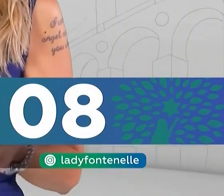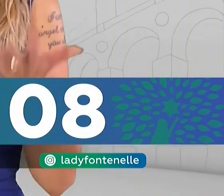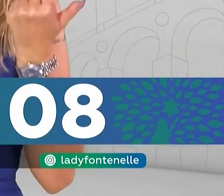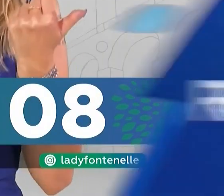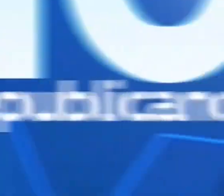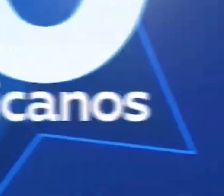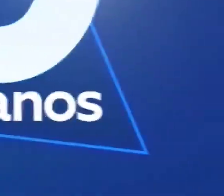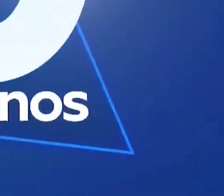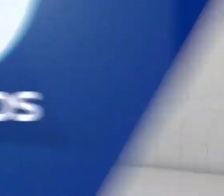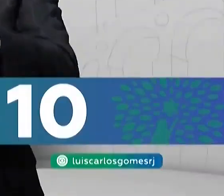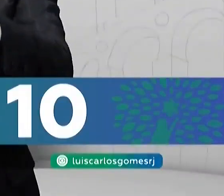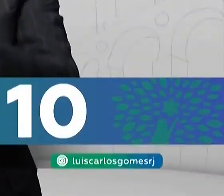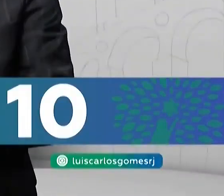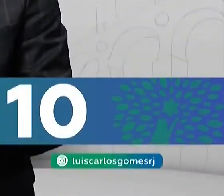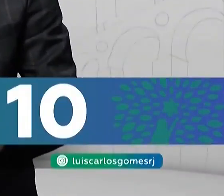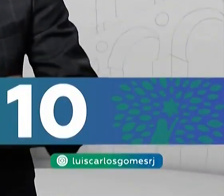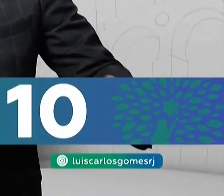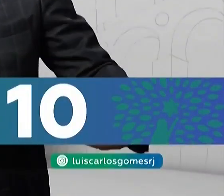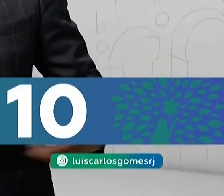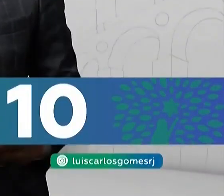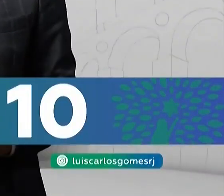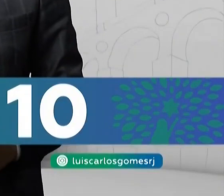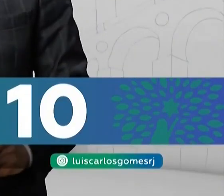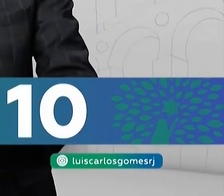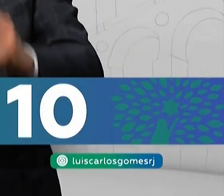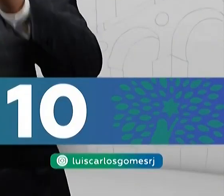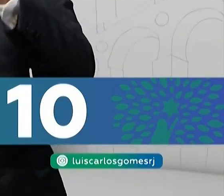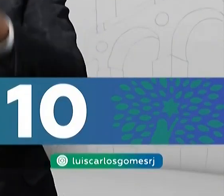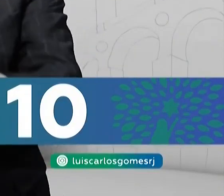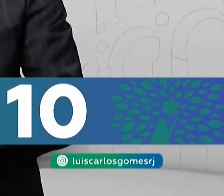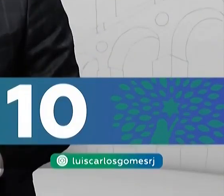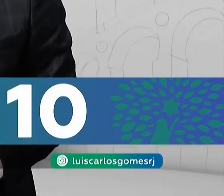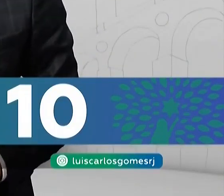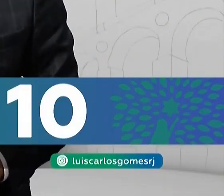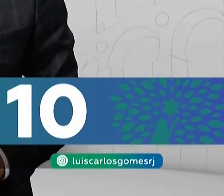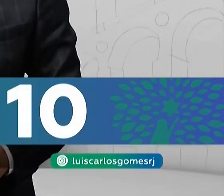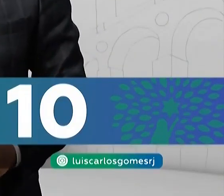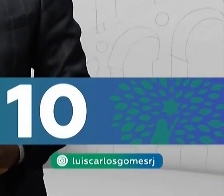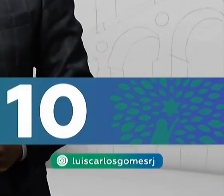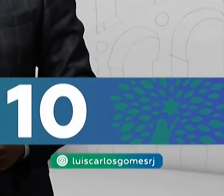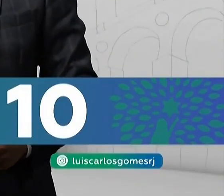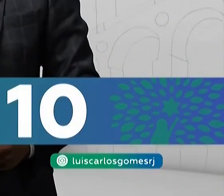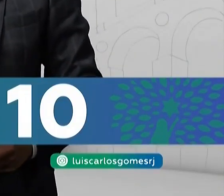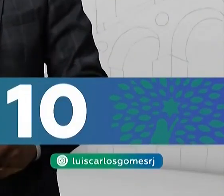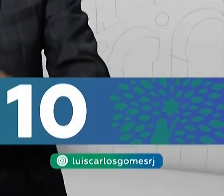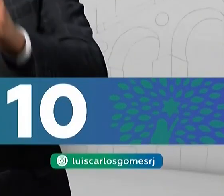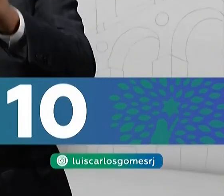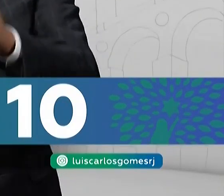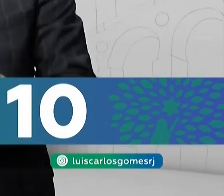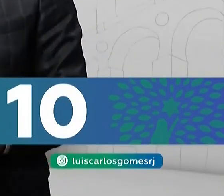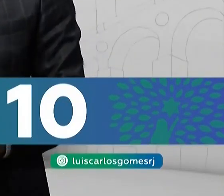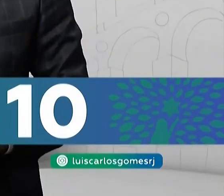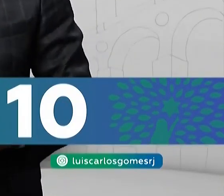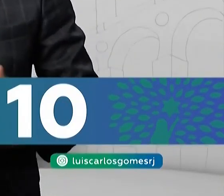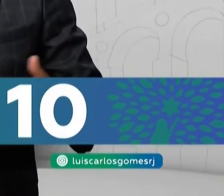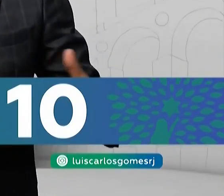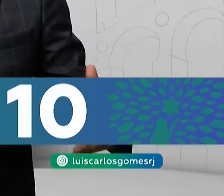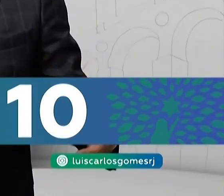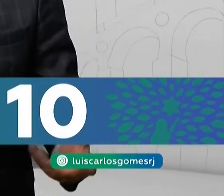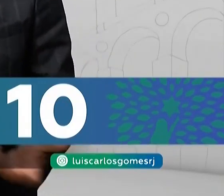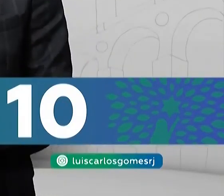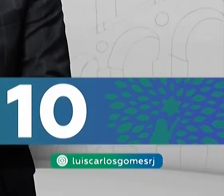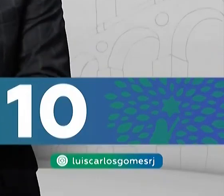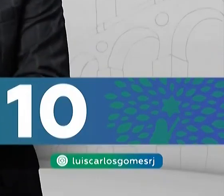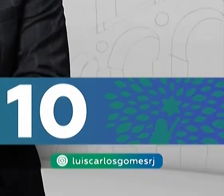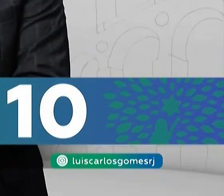10, 0, 8. Vem comigo. Temos que proteger a base da nossa sociedade, que sempre foi a família. A nossa economia necessita de uma resposta